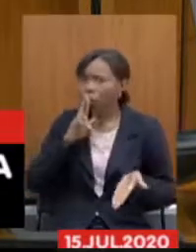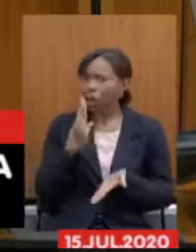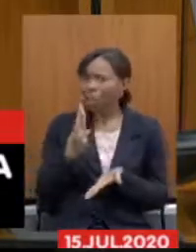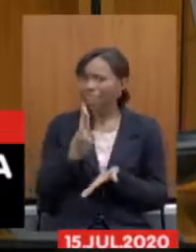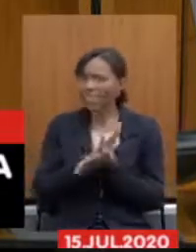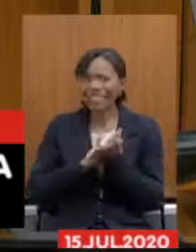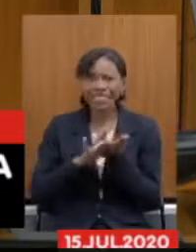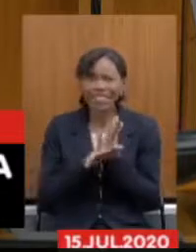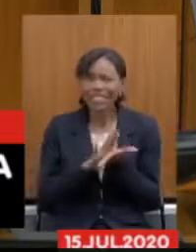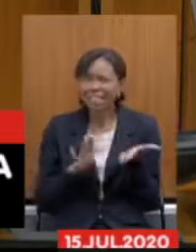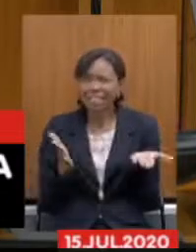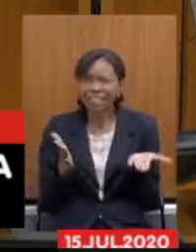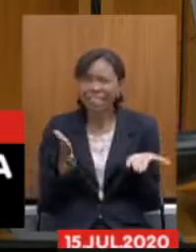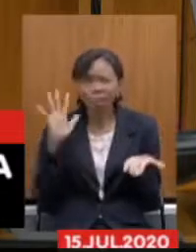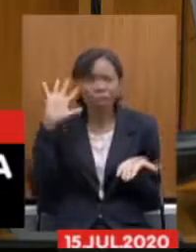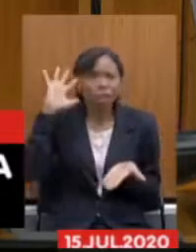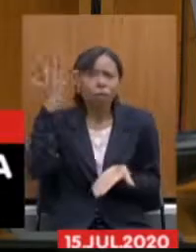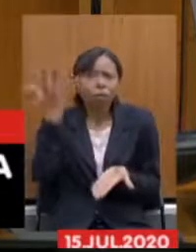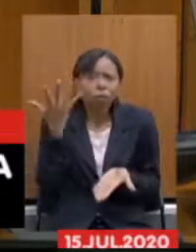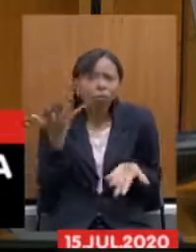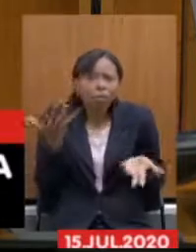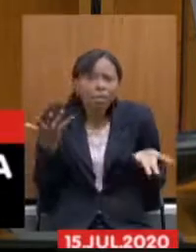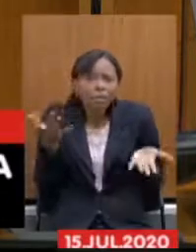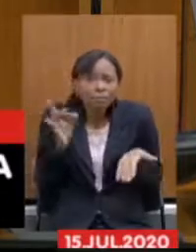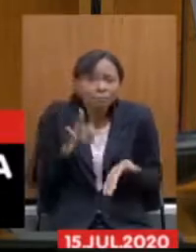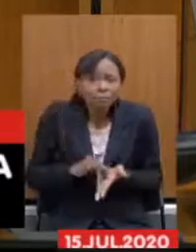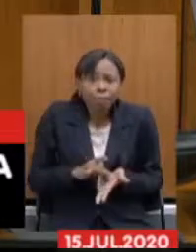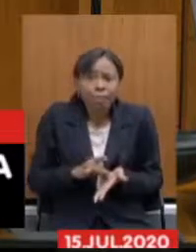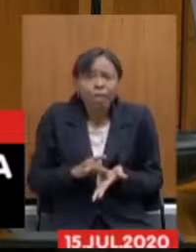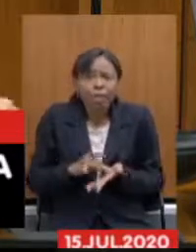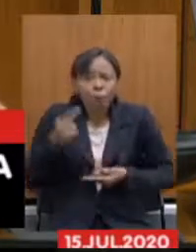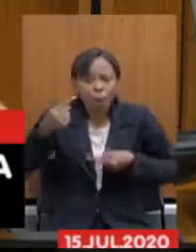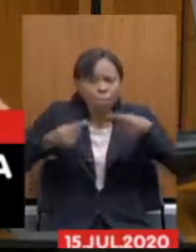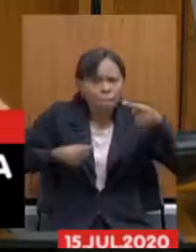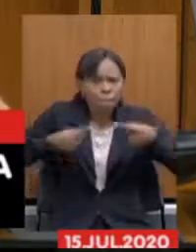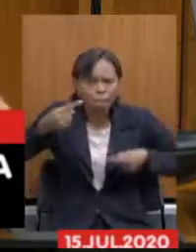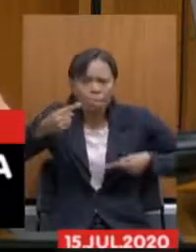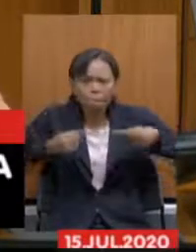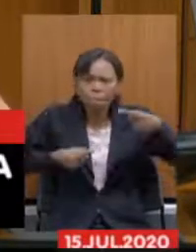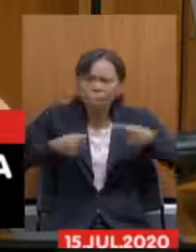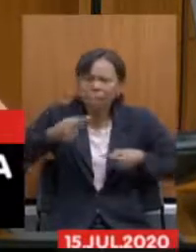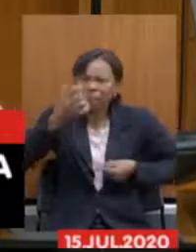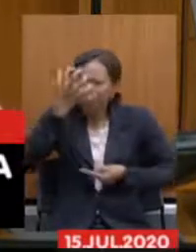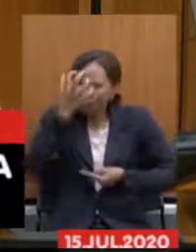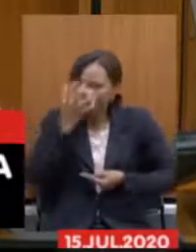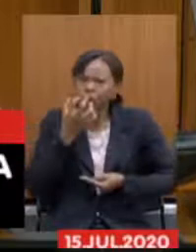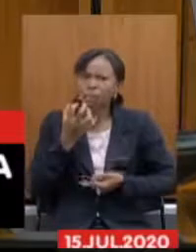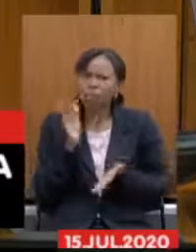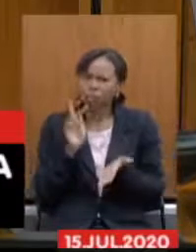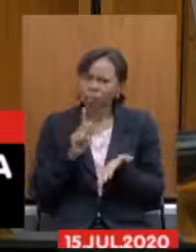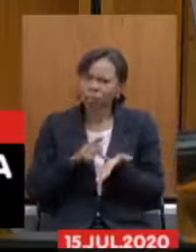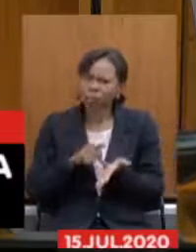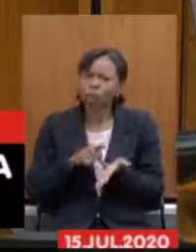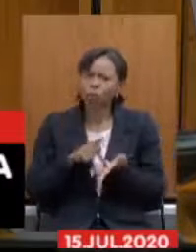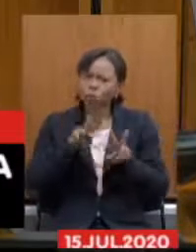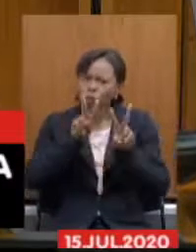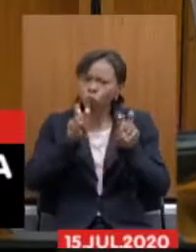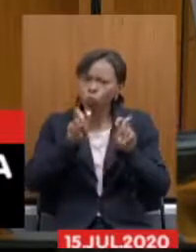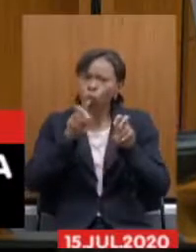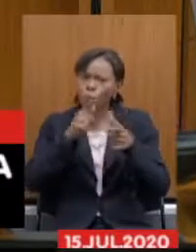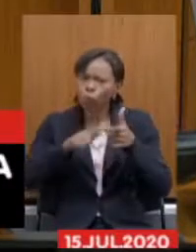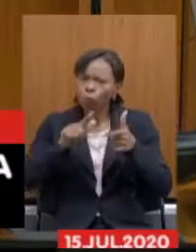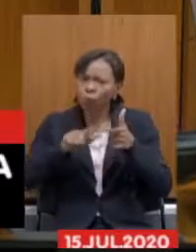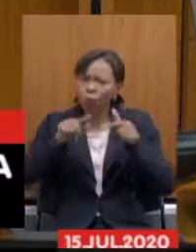nós precisamos ter para que a gente faça real um debate real um debate sincero sobre as questões de Minas